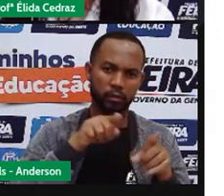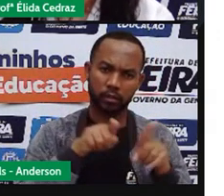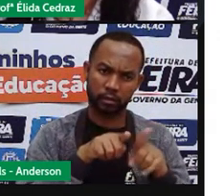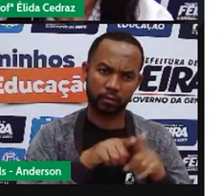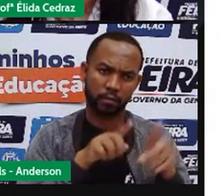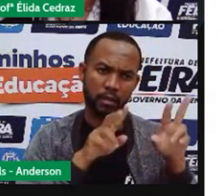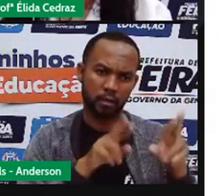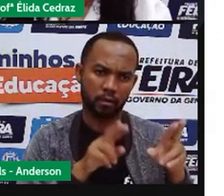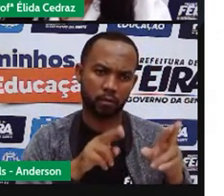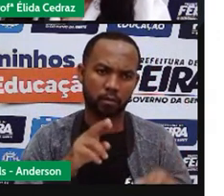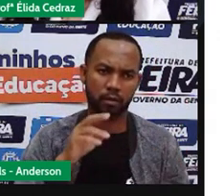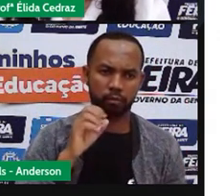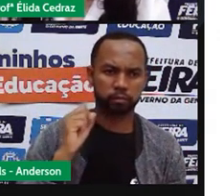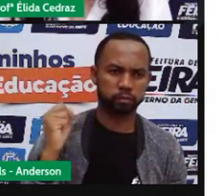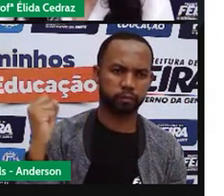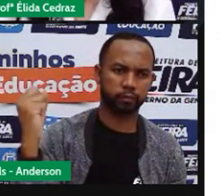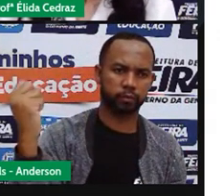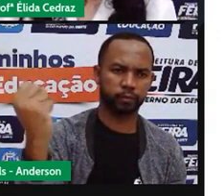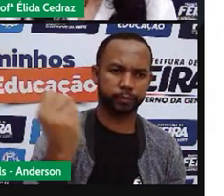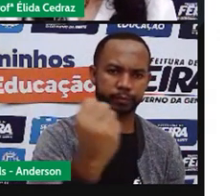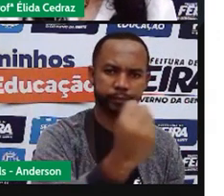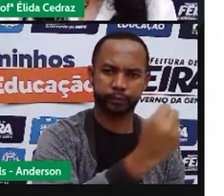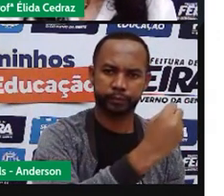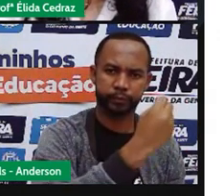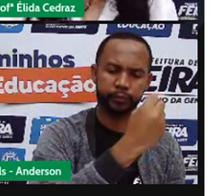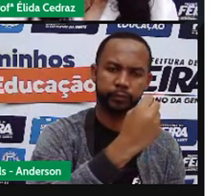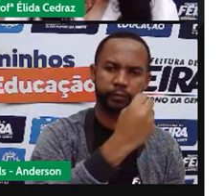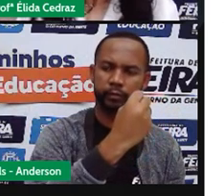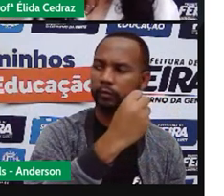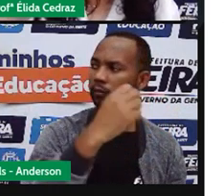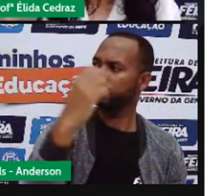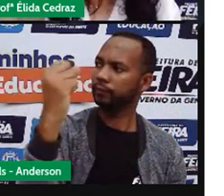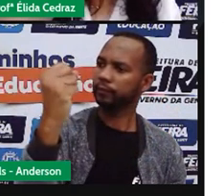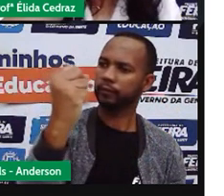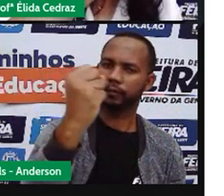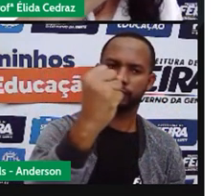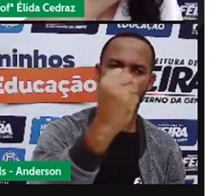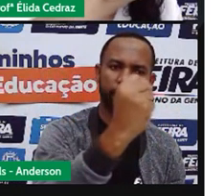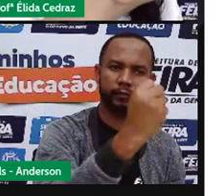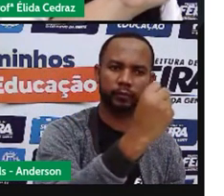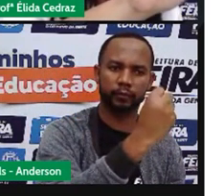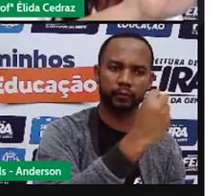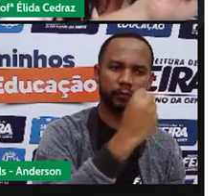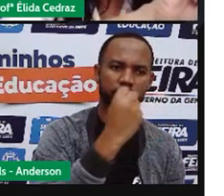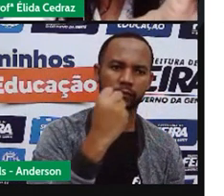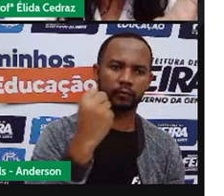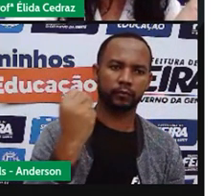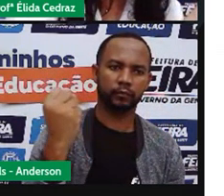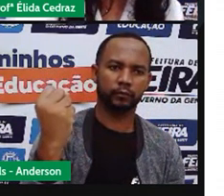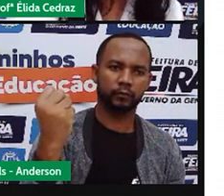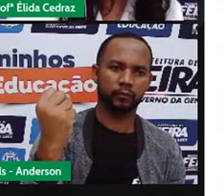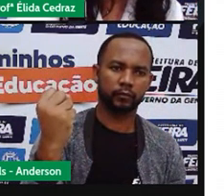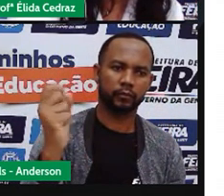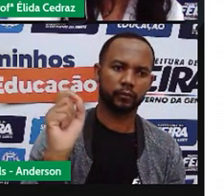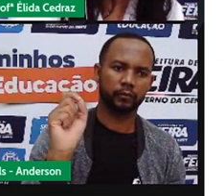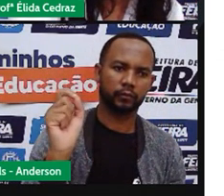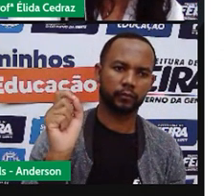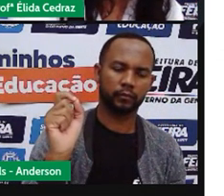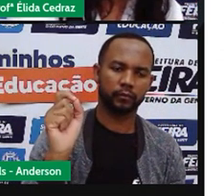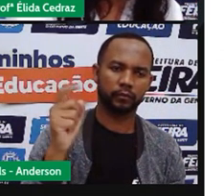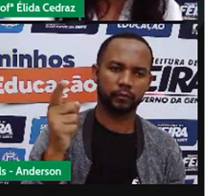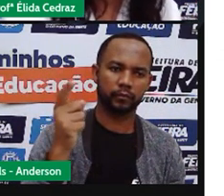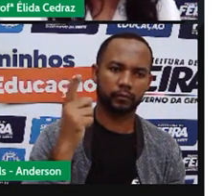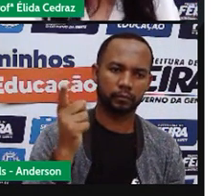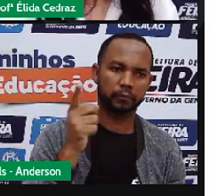está se movendo. O sol nascendo. E ele vai no sentido para o